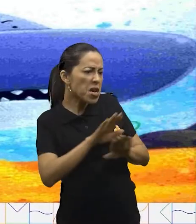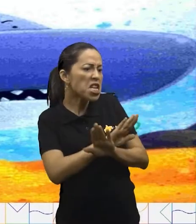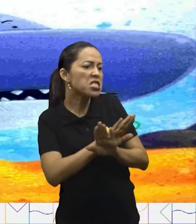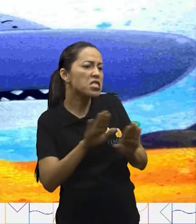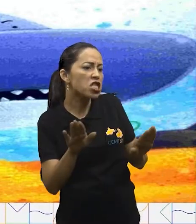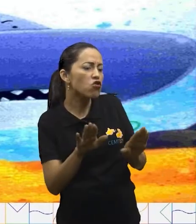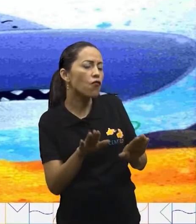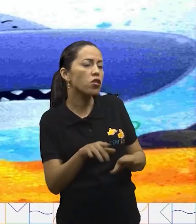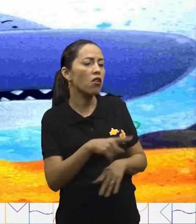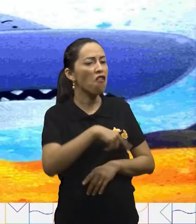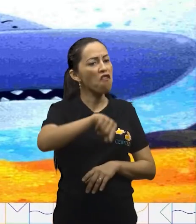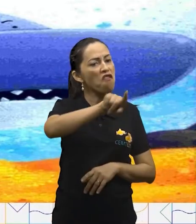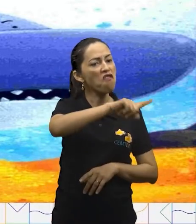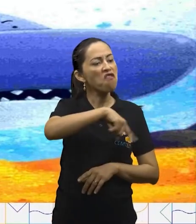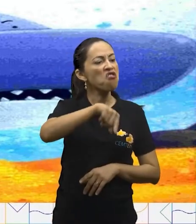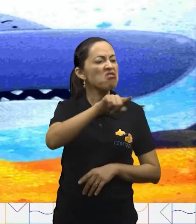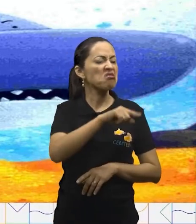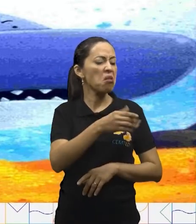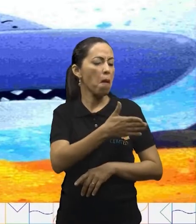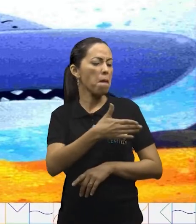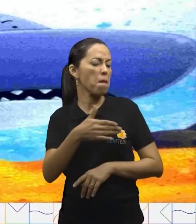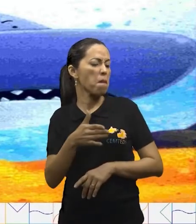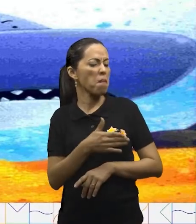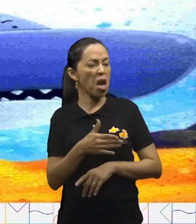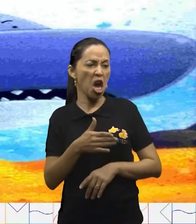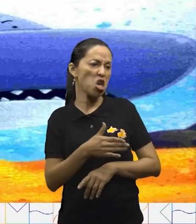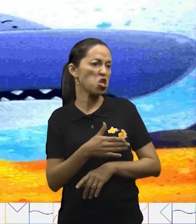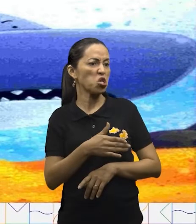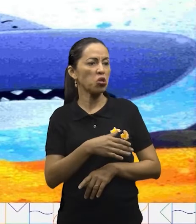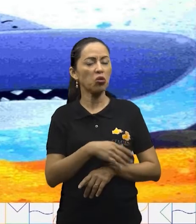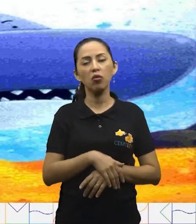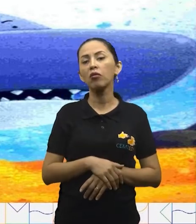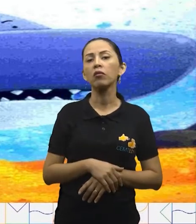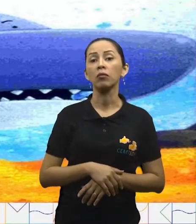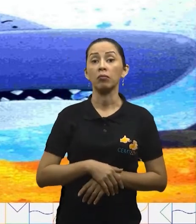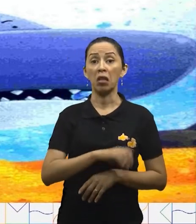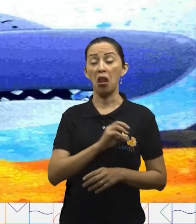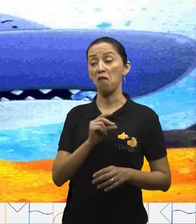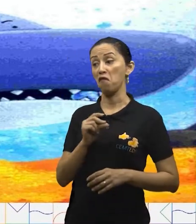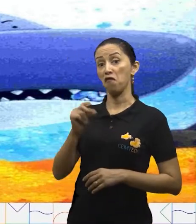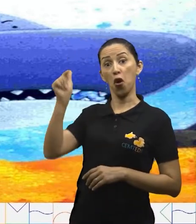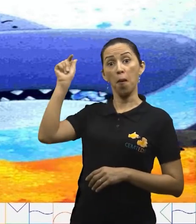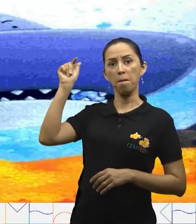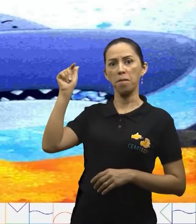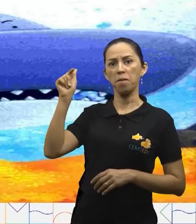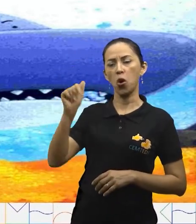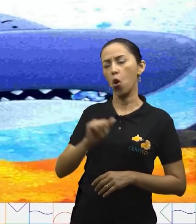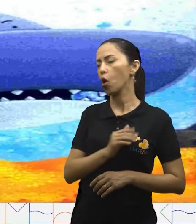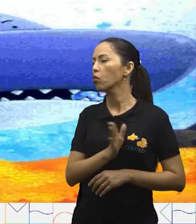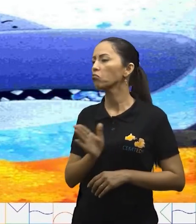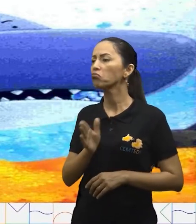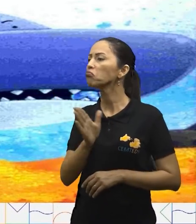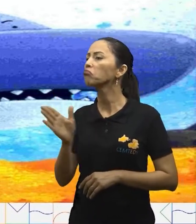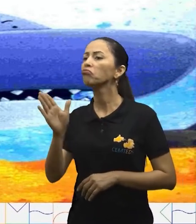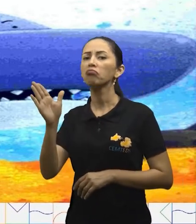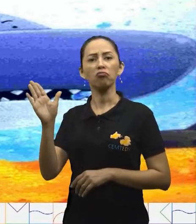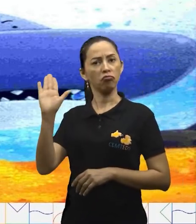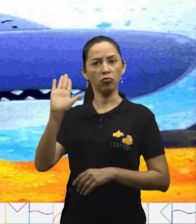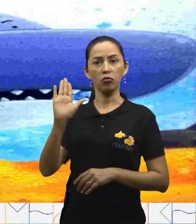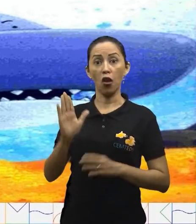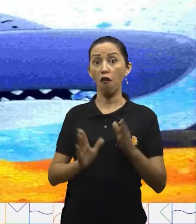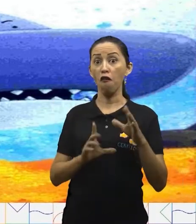seus peixes de água doce, seus peixes de lata. Arrancou a pérola de Dona Ostra e